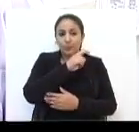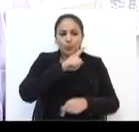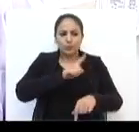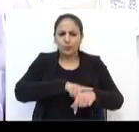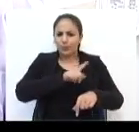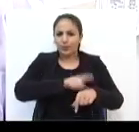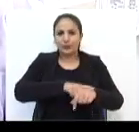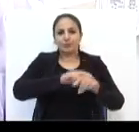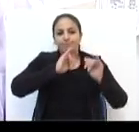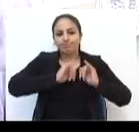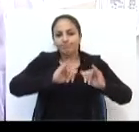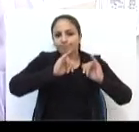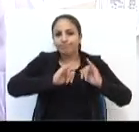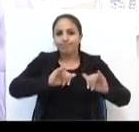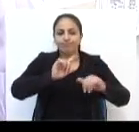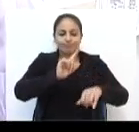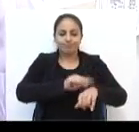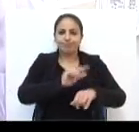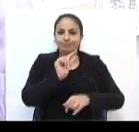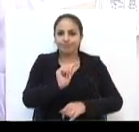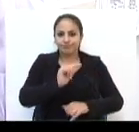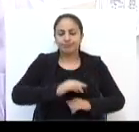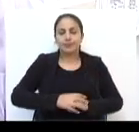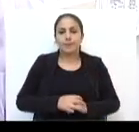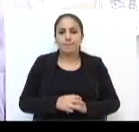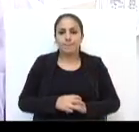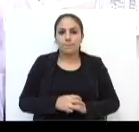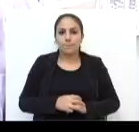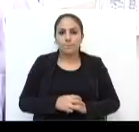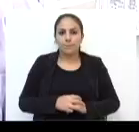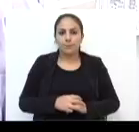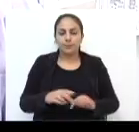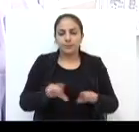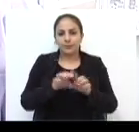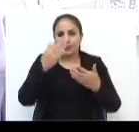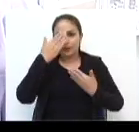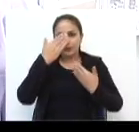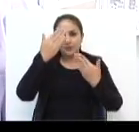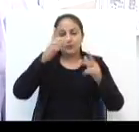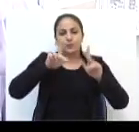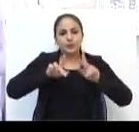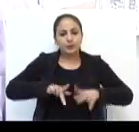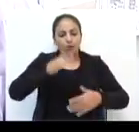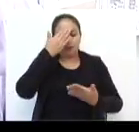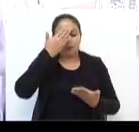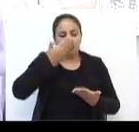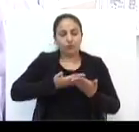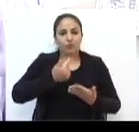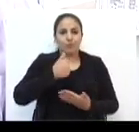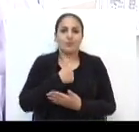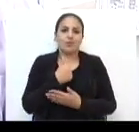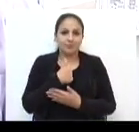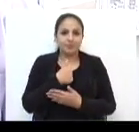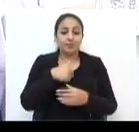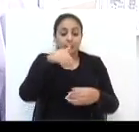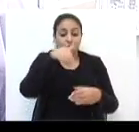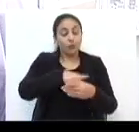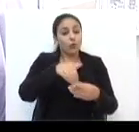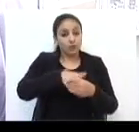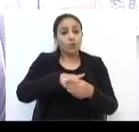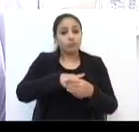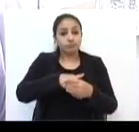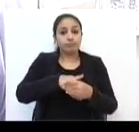circunstância da campanha, né? Mas agradeço as pessoas, aquelas que acreditaram em mim, que votaram